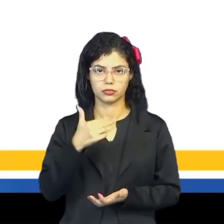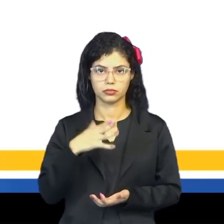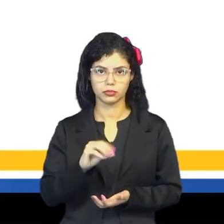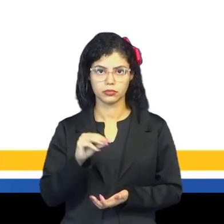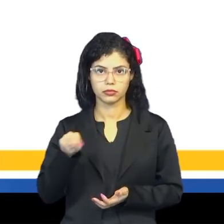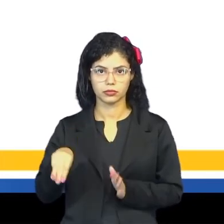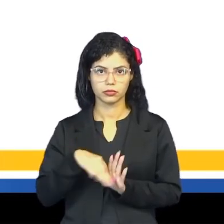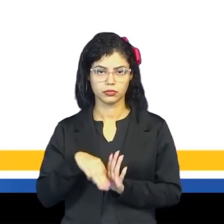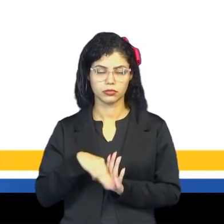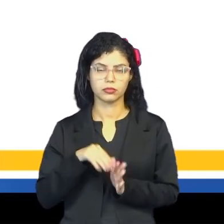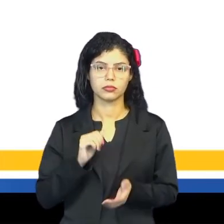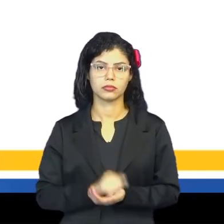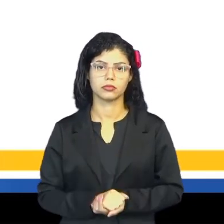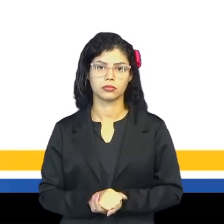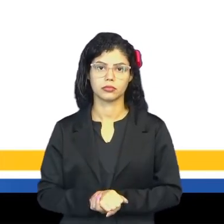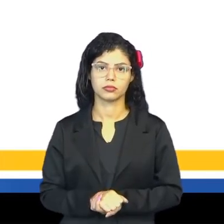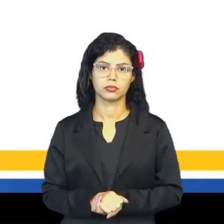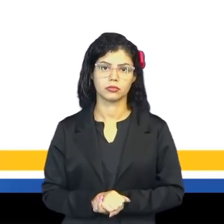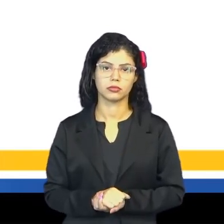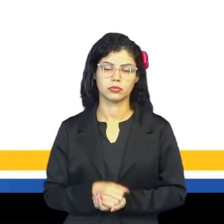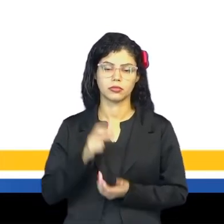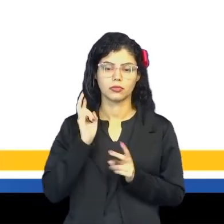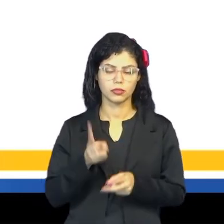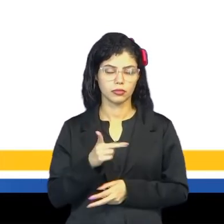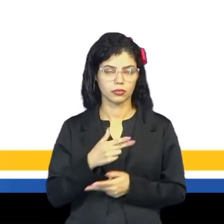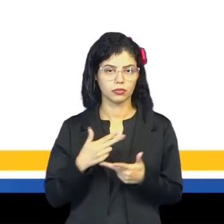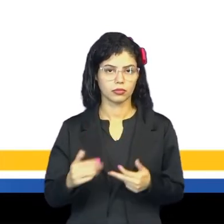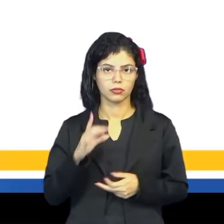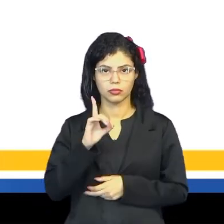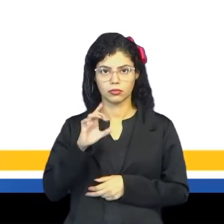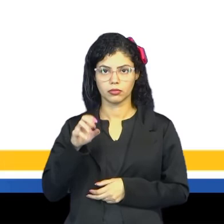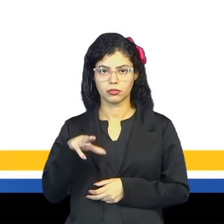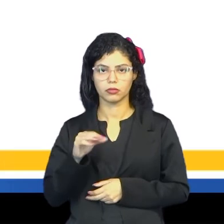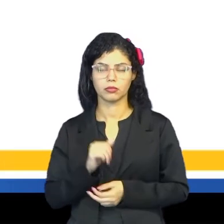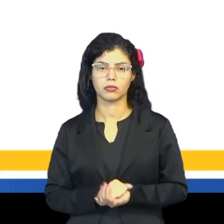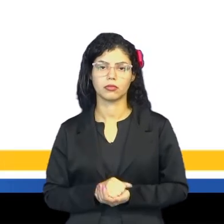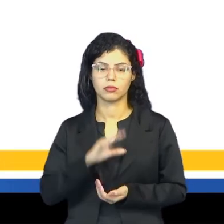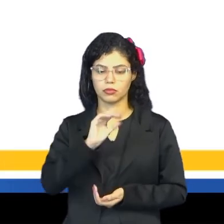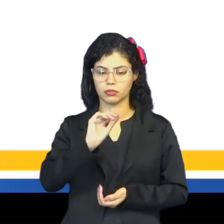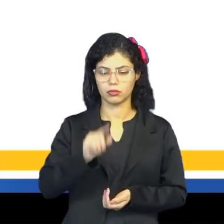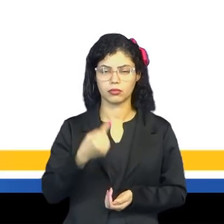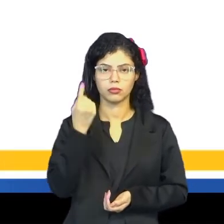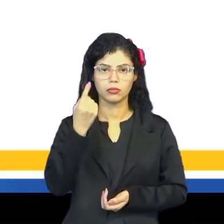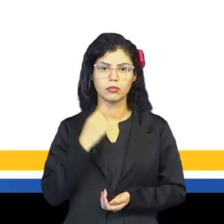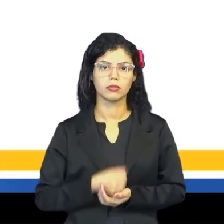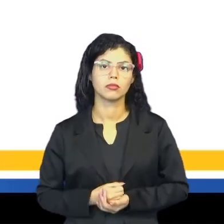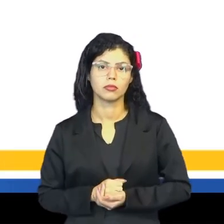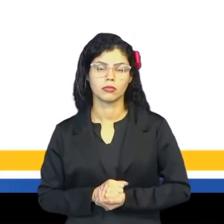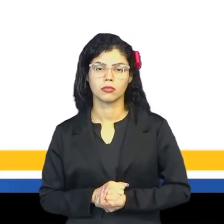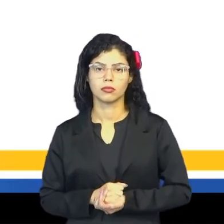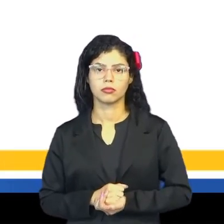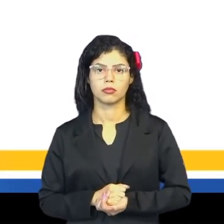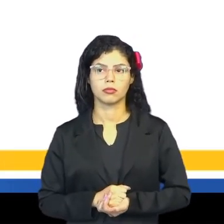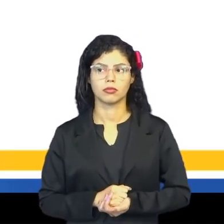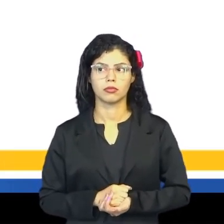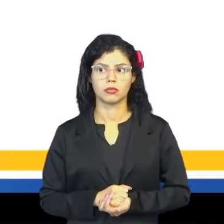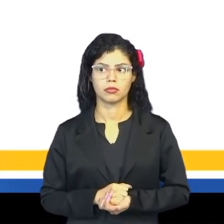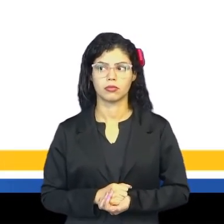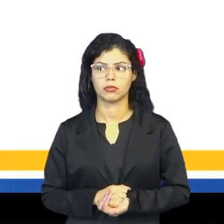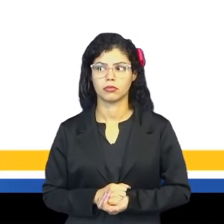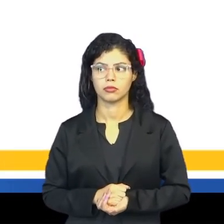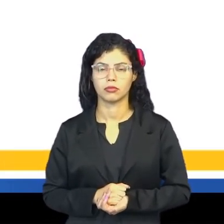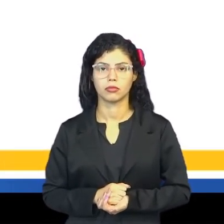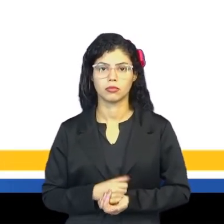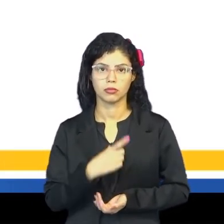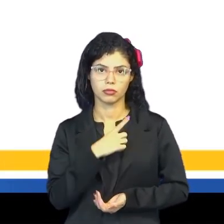É a mesma coisa do decâmetro. 10 metros e decímetro, 0,1. Então,